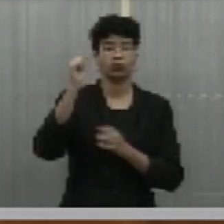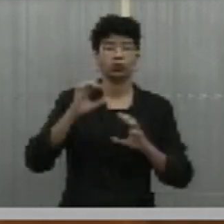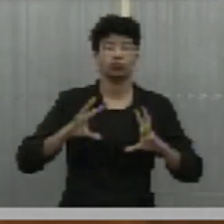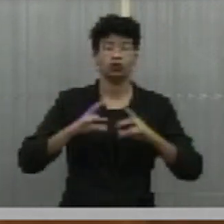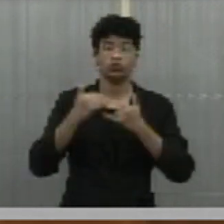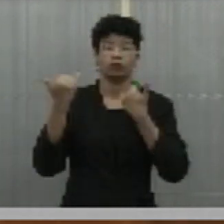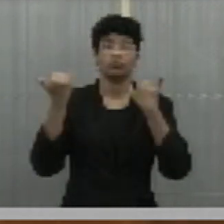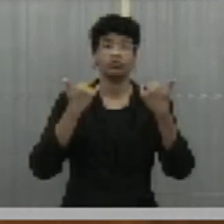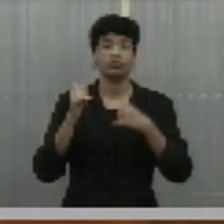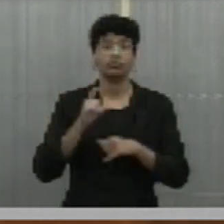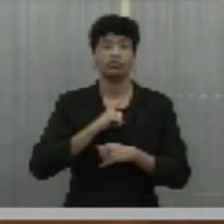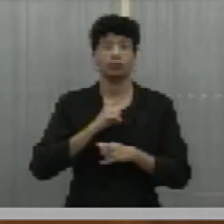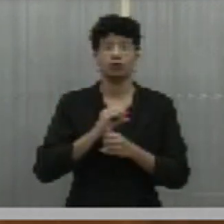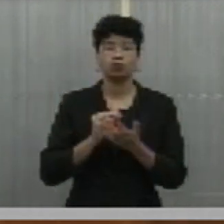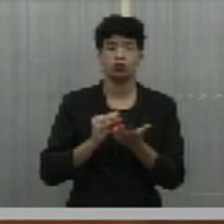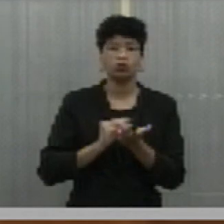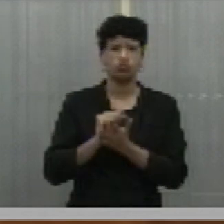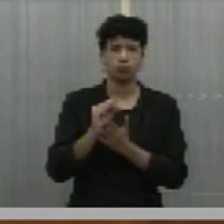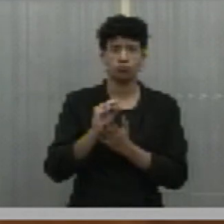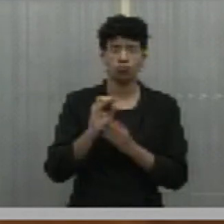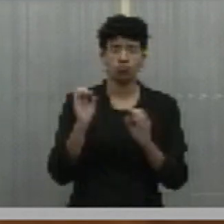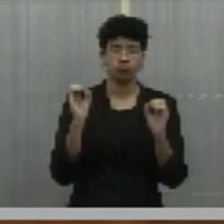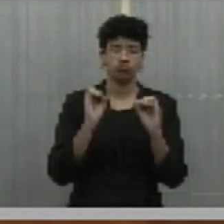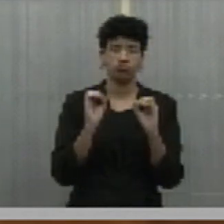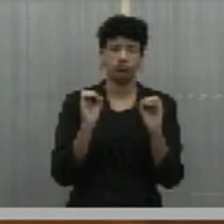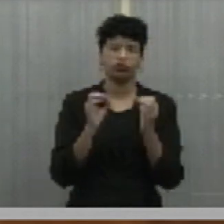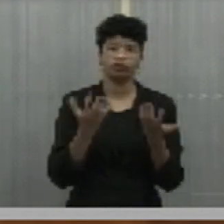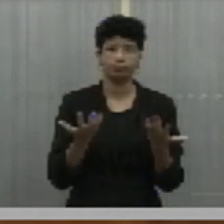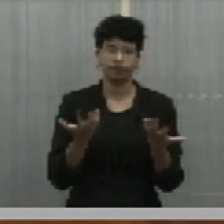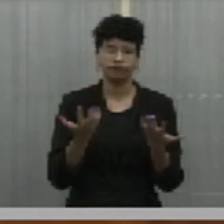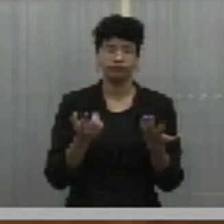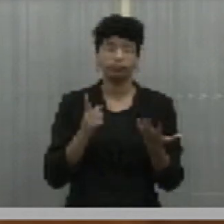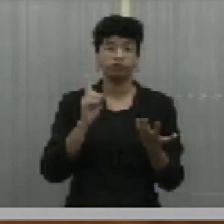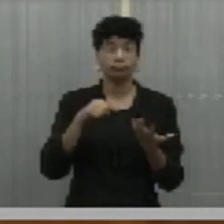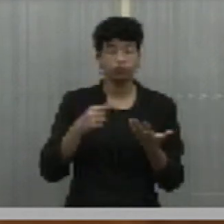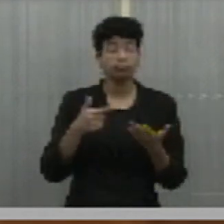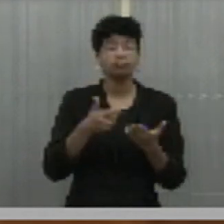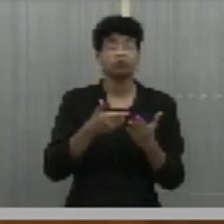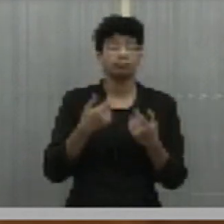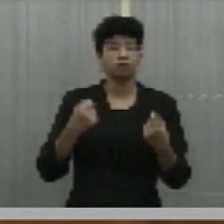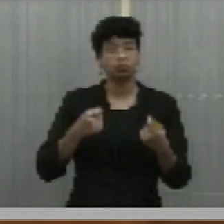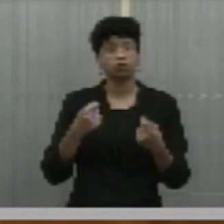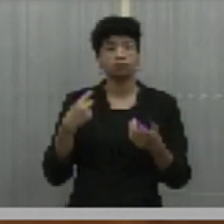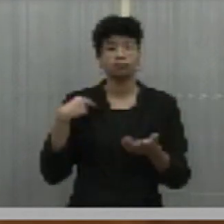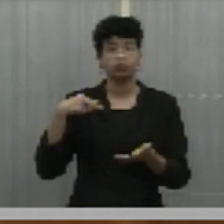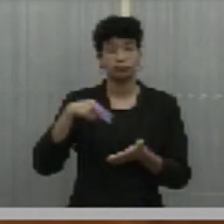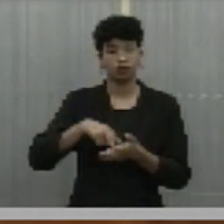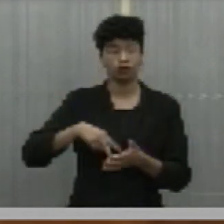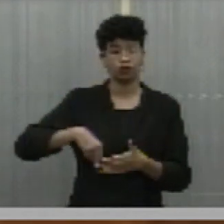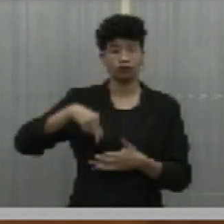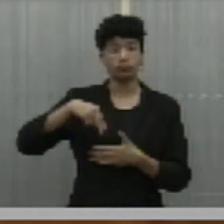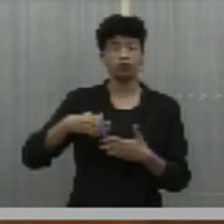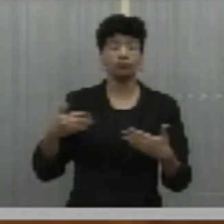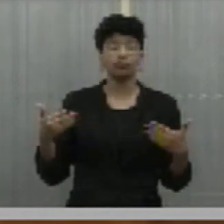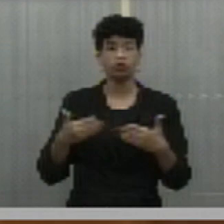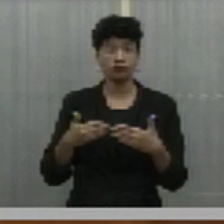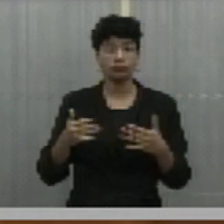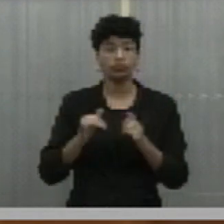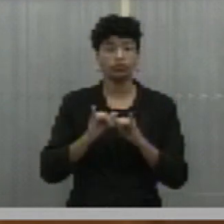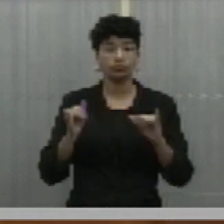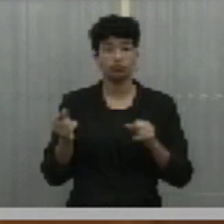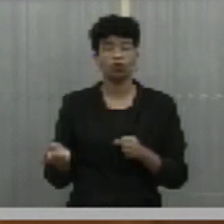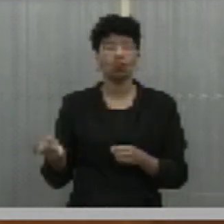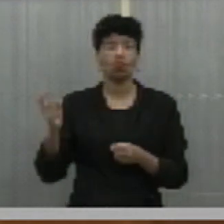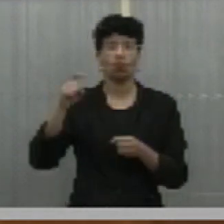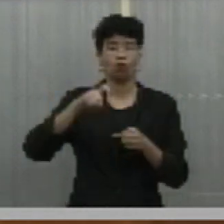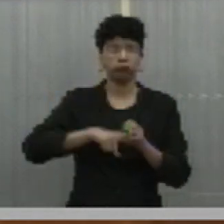a informação que nós temos é que não investiram um centavo. Então, são essas questões, seu presidente, que eu vejo a tribuna nesta Casa para dizer que eu vou voltar